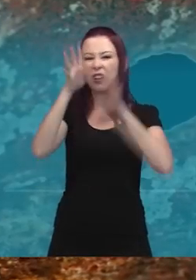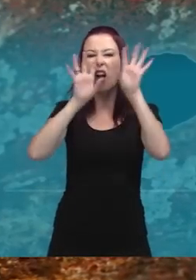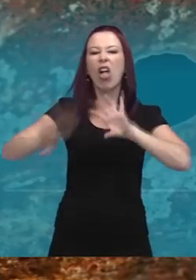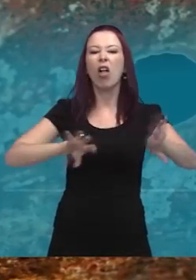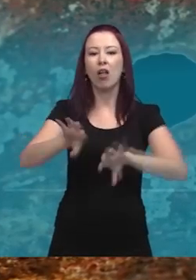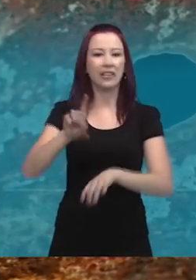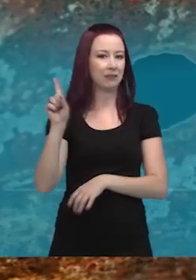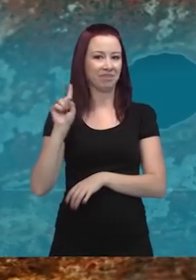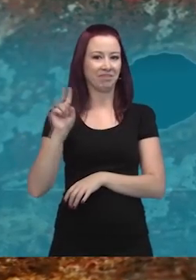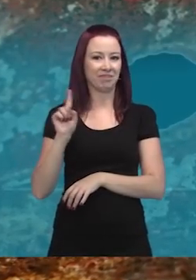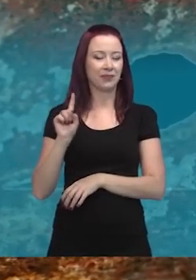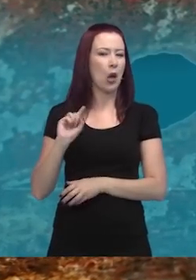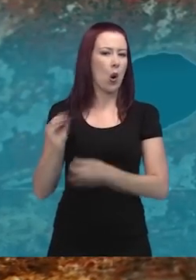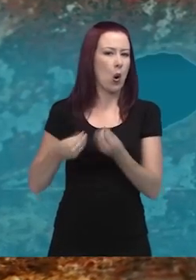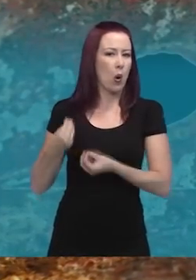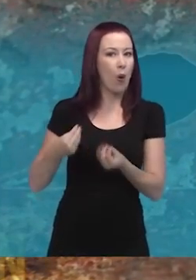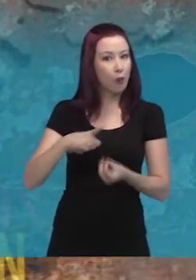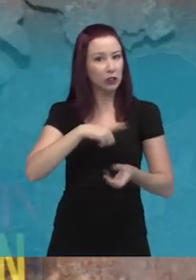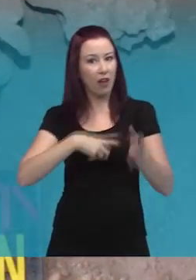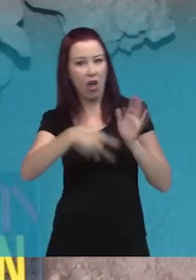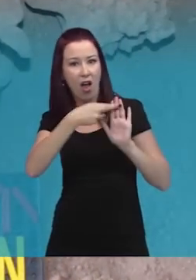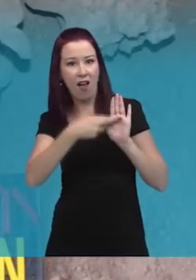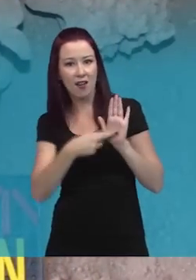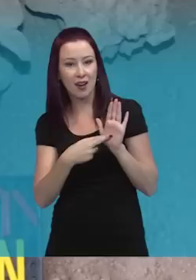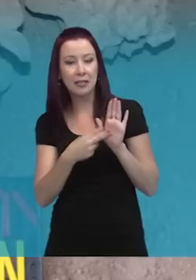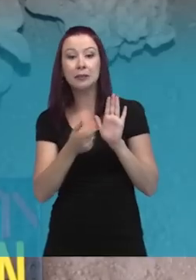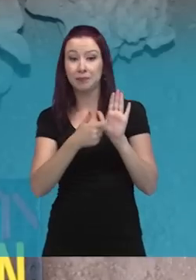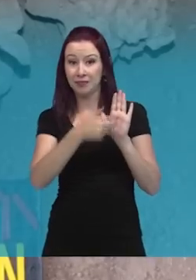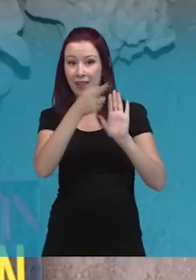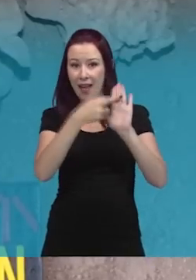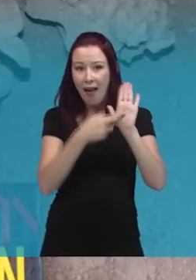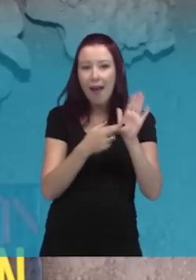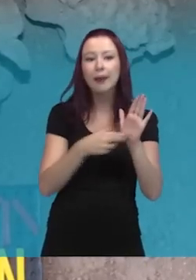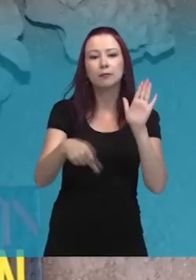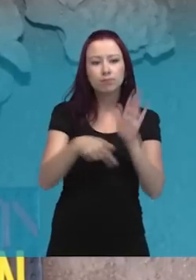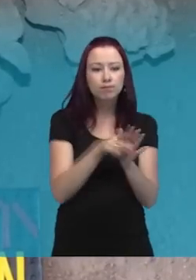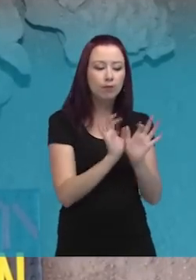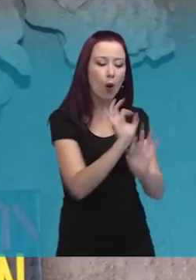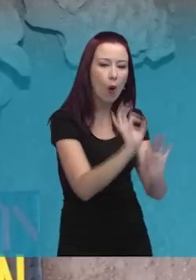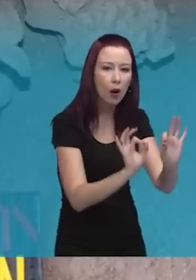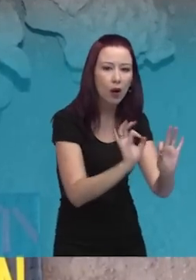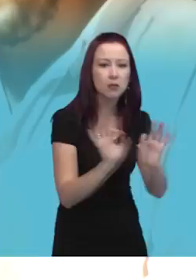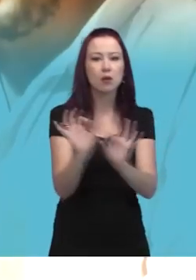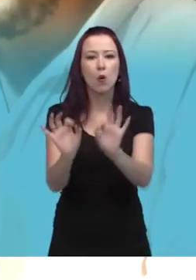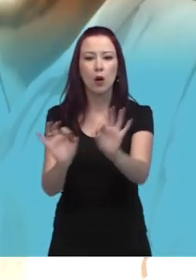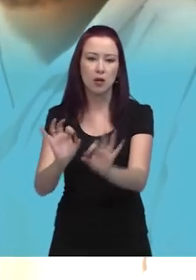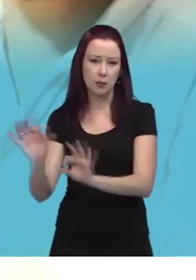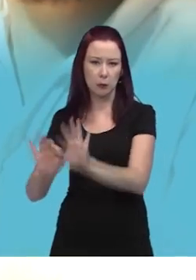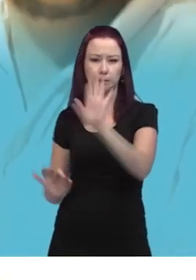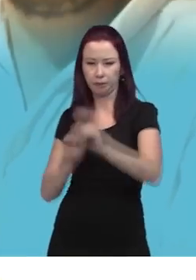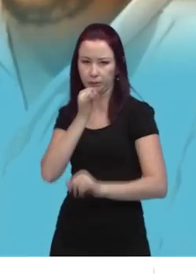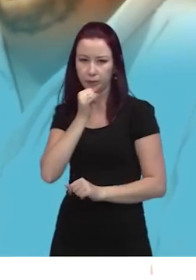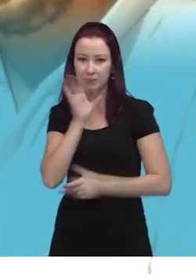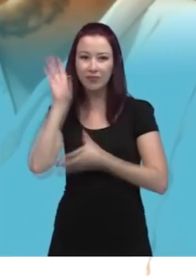feita de forma aleatória. Eles seguiam princípios, regras lógicas que norteavam essa reorganização. Então, por exemplo, uma